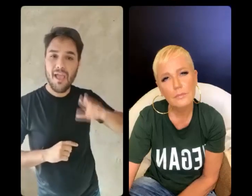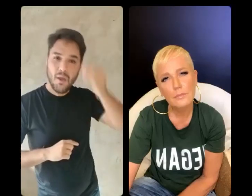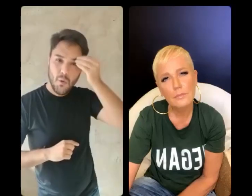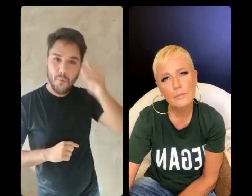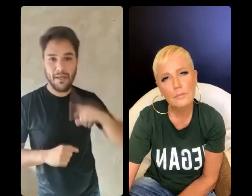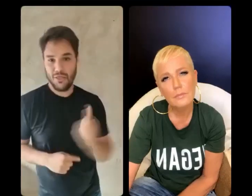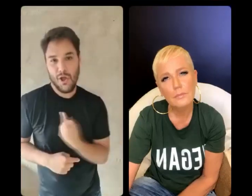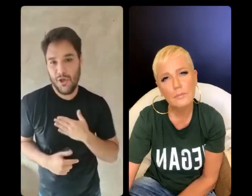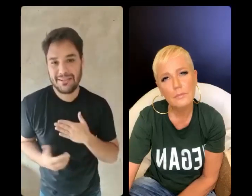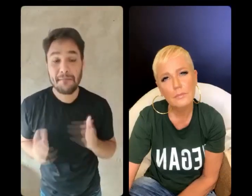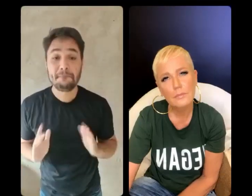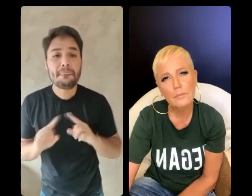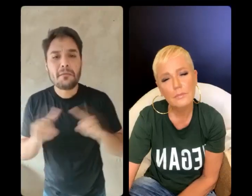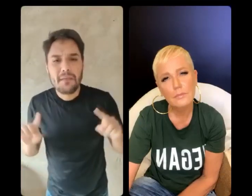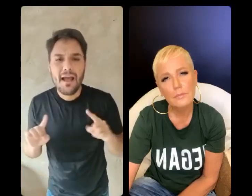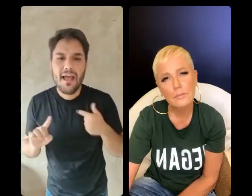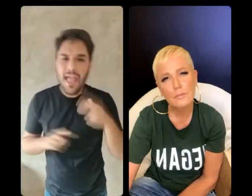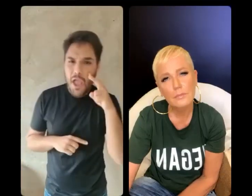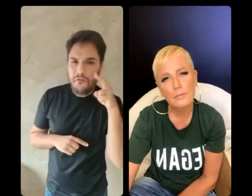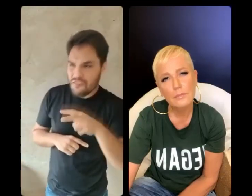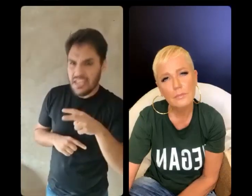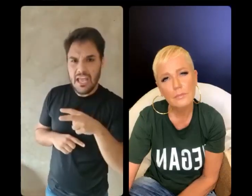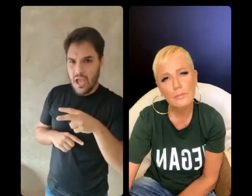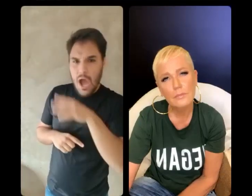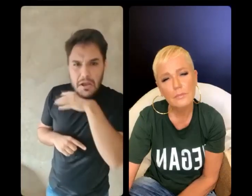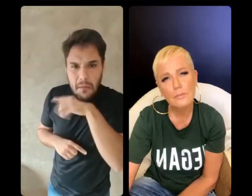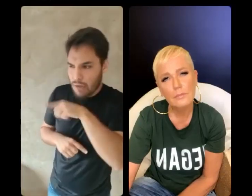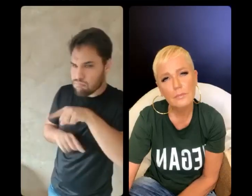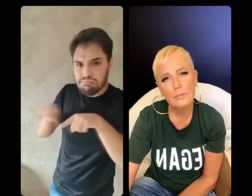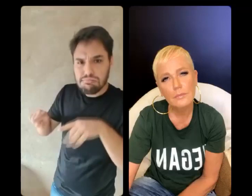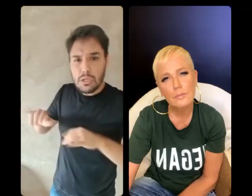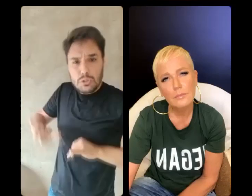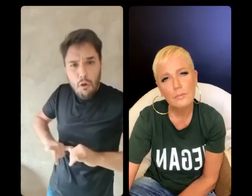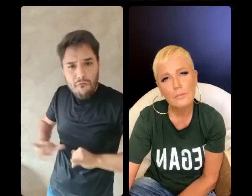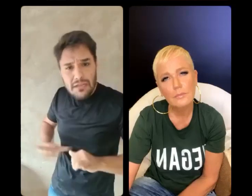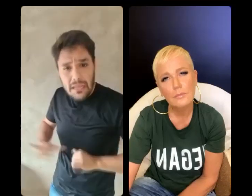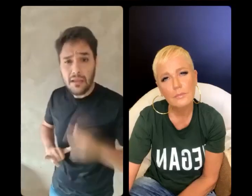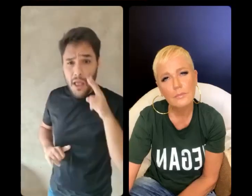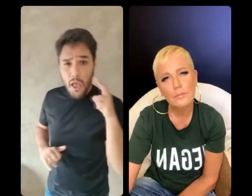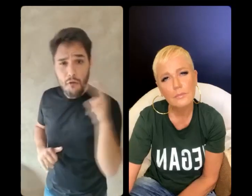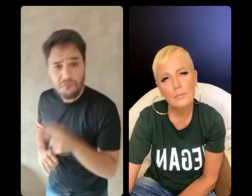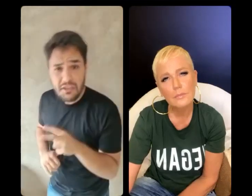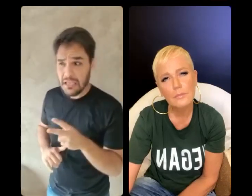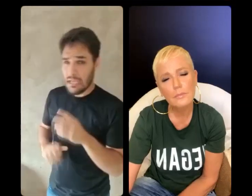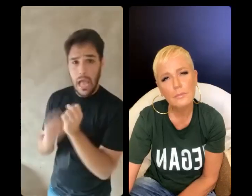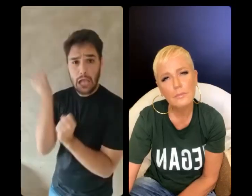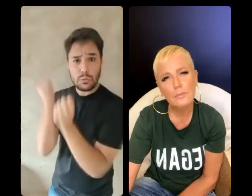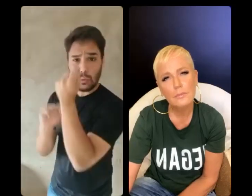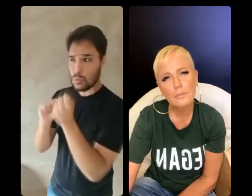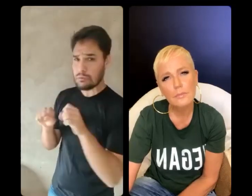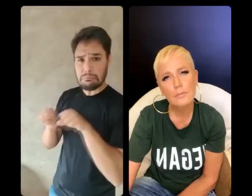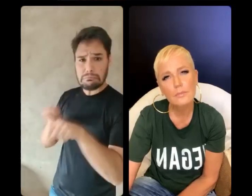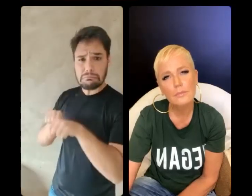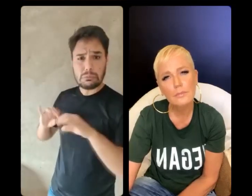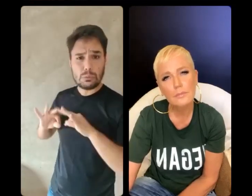esse filtro e eu vi ali os animais sofrendo, eu vi o poder da indústria destruindo tudo. E uma pessoa que